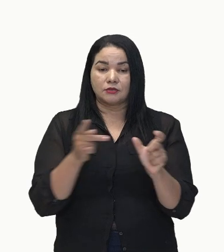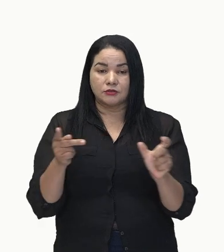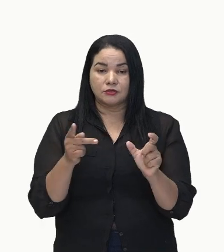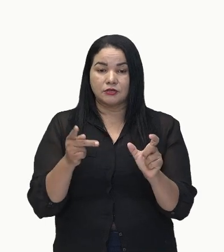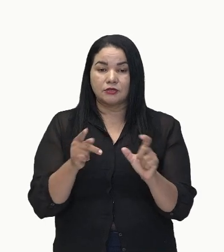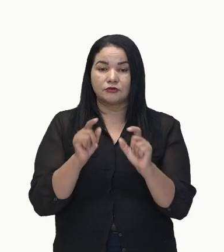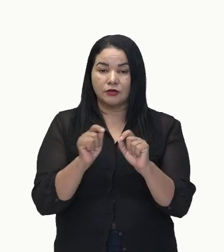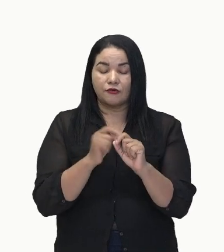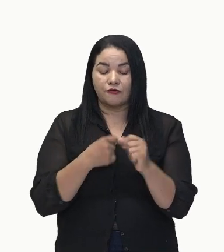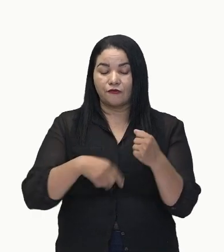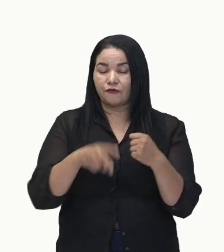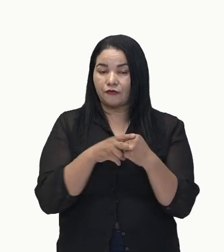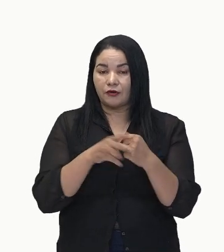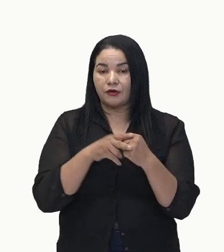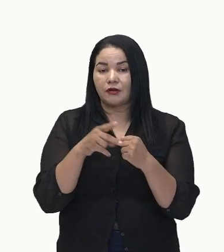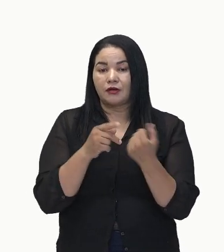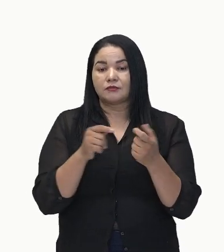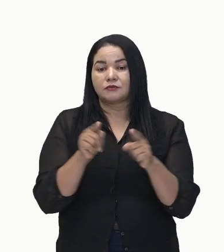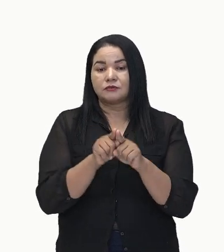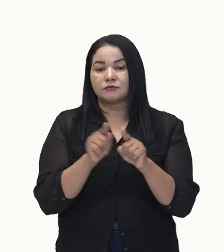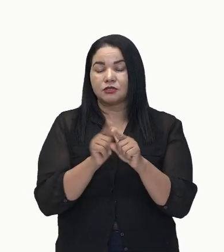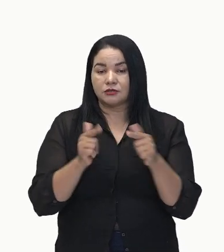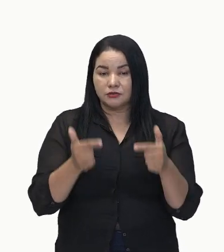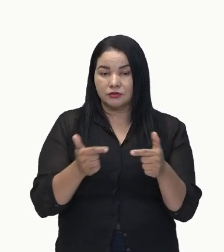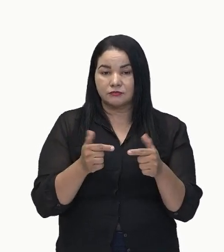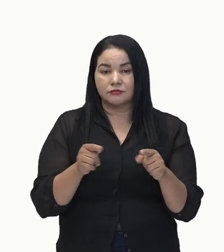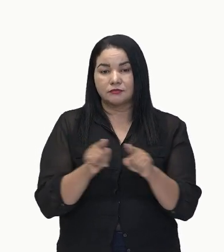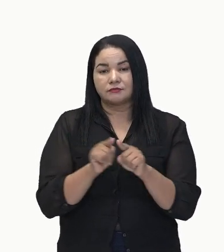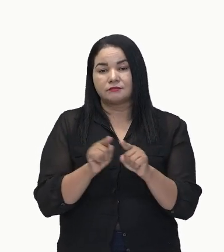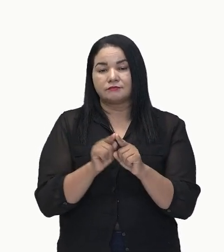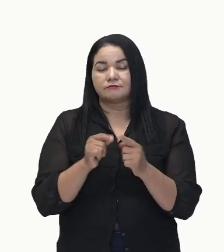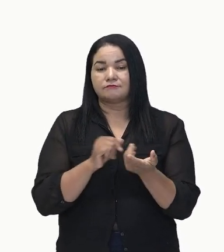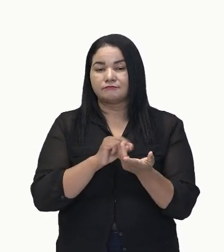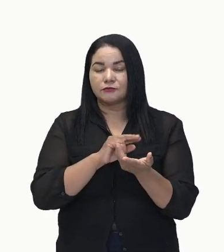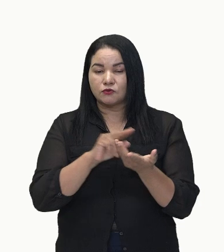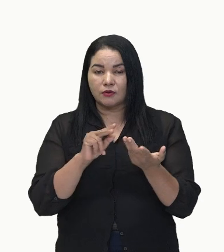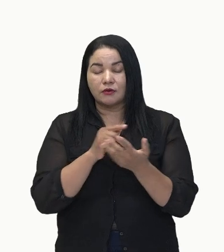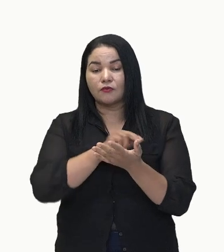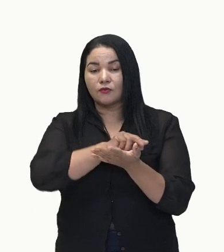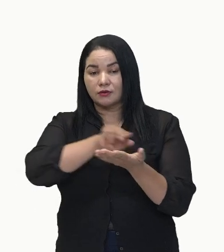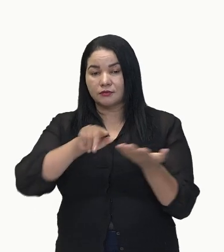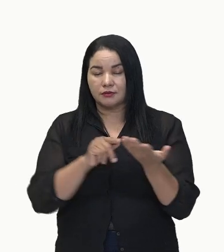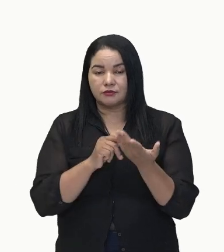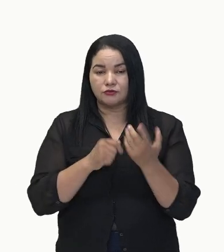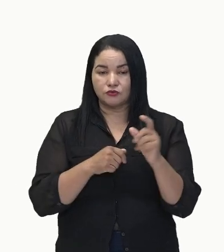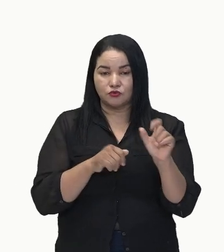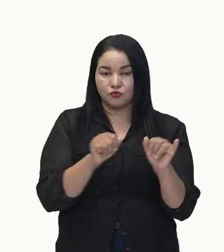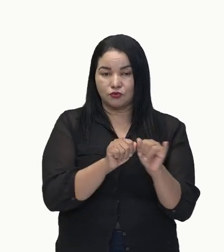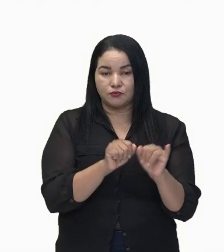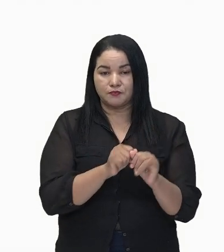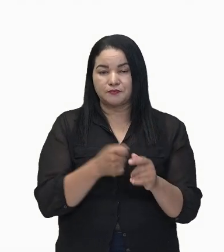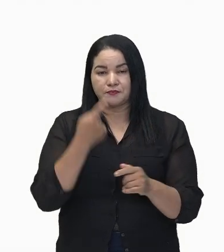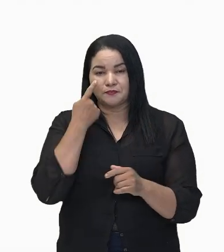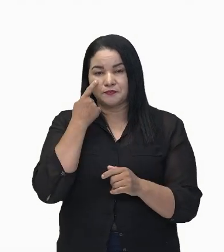intransitivo, além do predicativo do sujeito, que é a qualidade. Vamos ver o exemplo? Vamos lá. Observe aí.